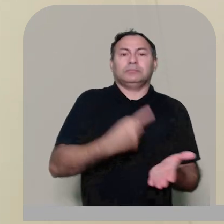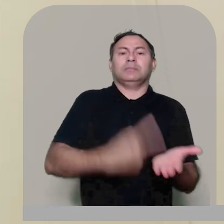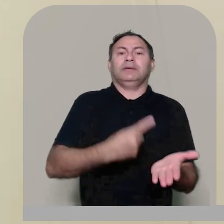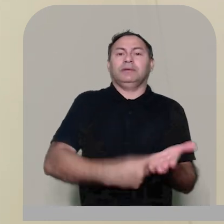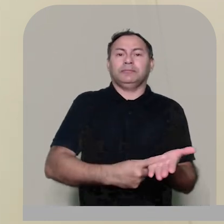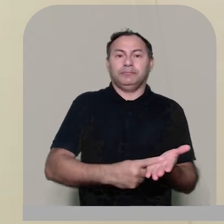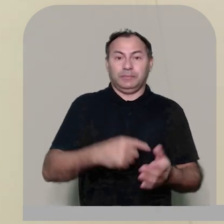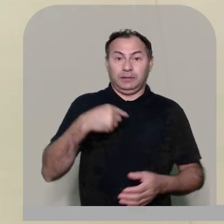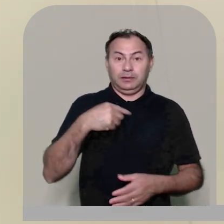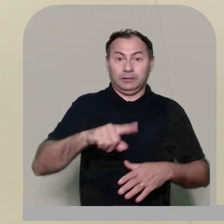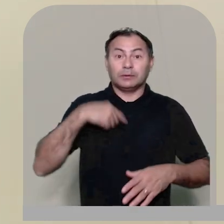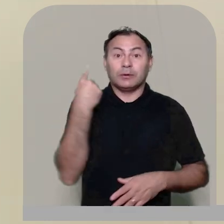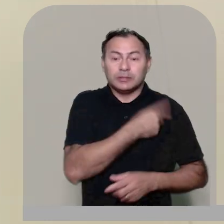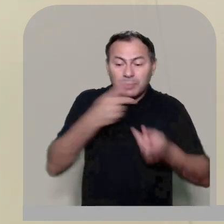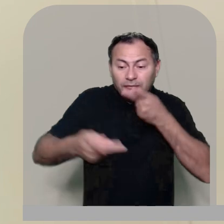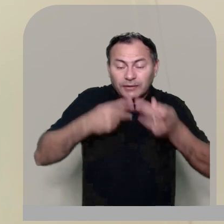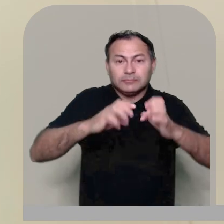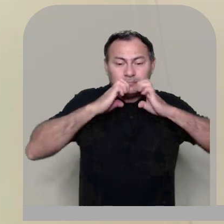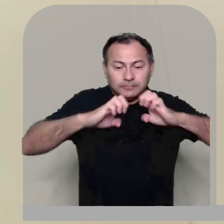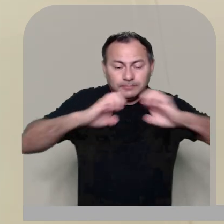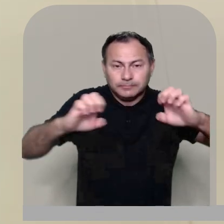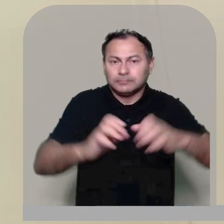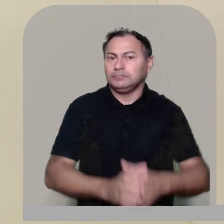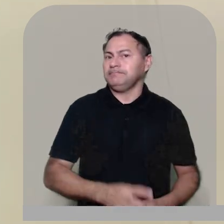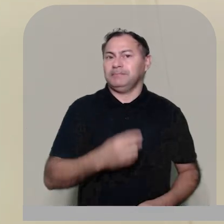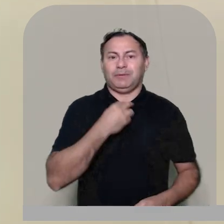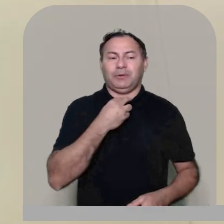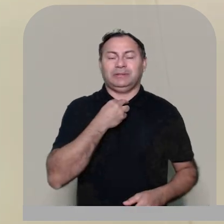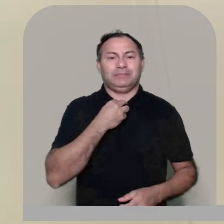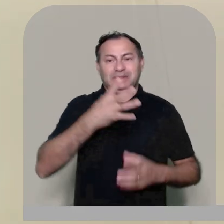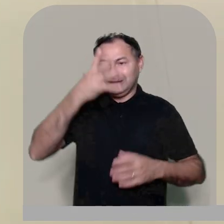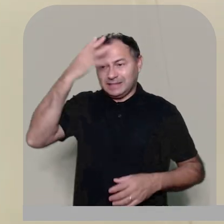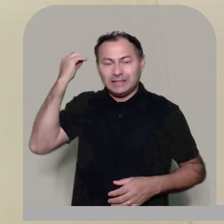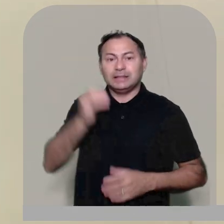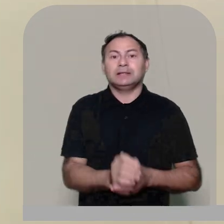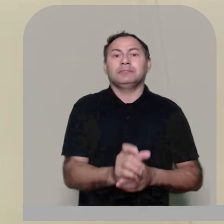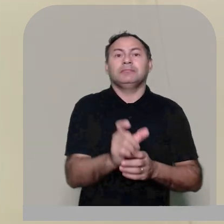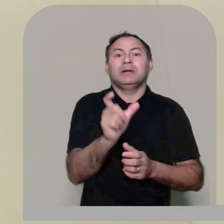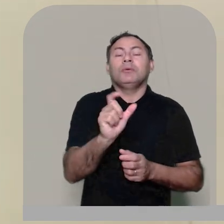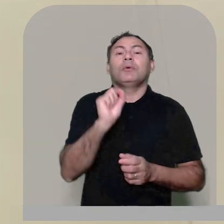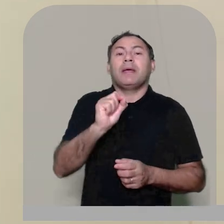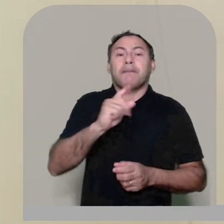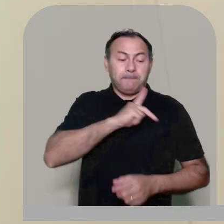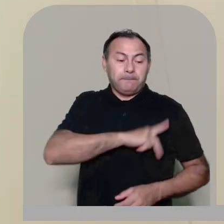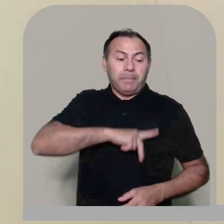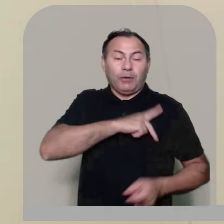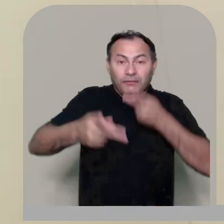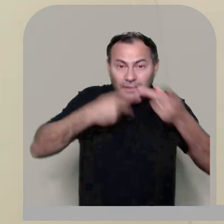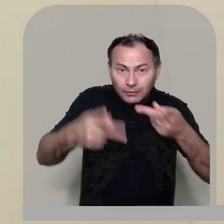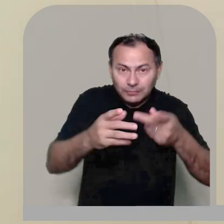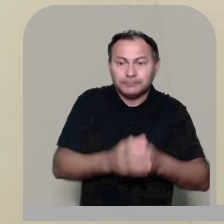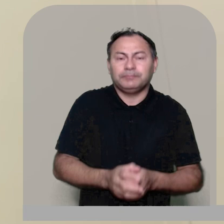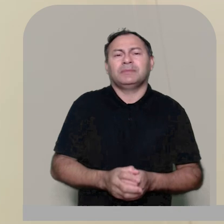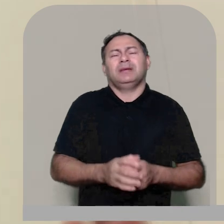quando falamos de evangelização não podemos nos esquecer das palavras de são paulo